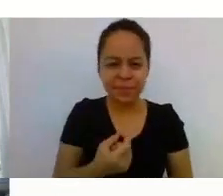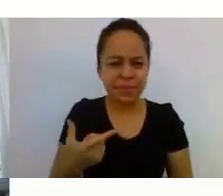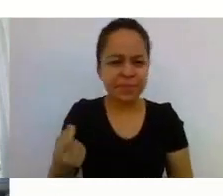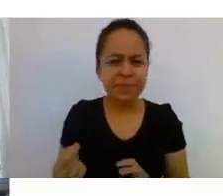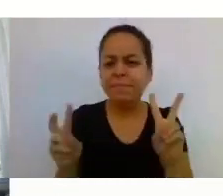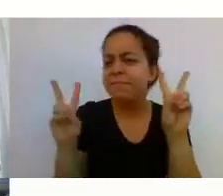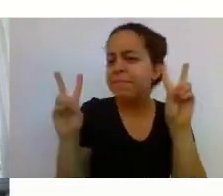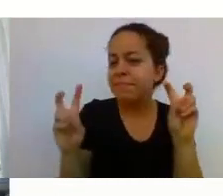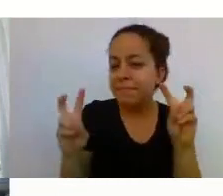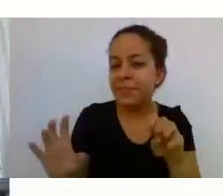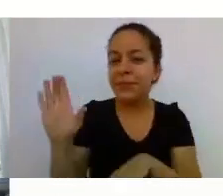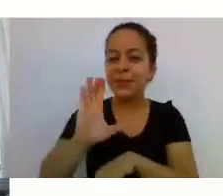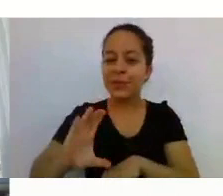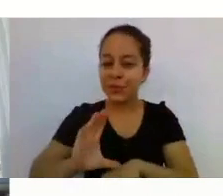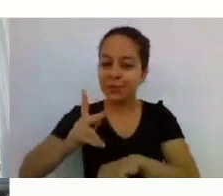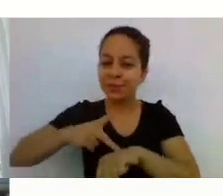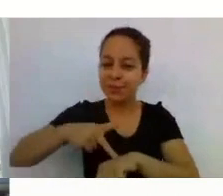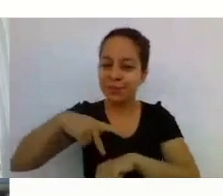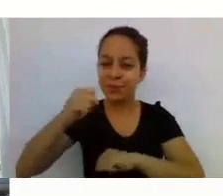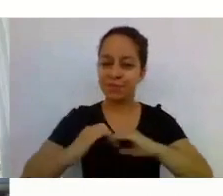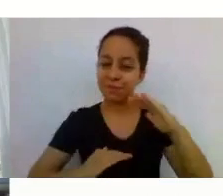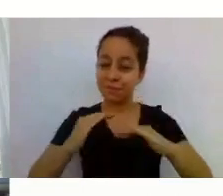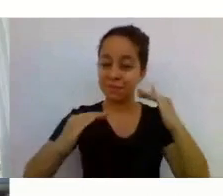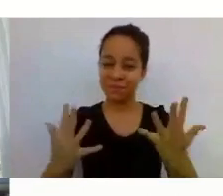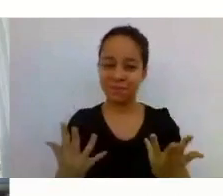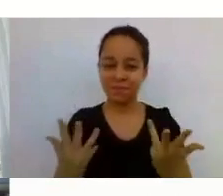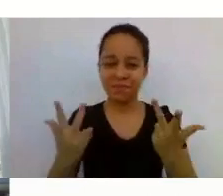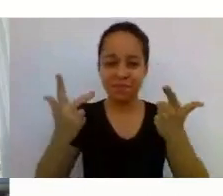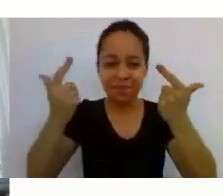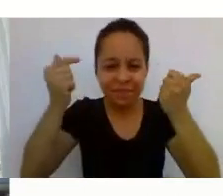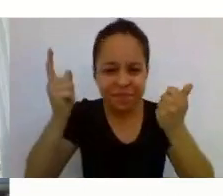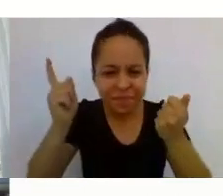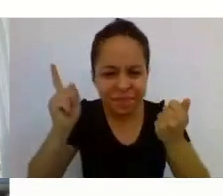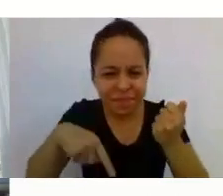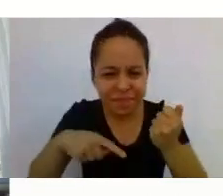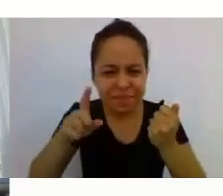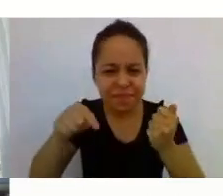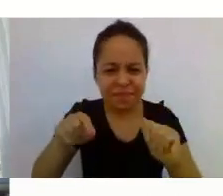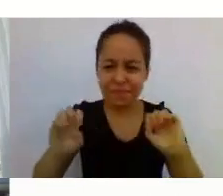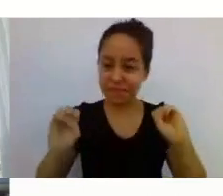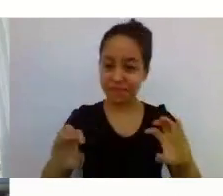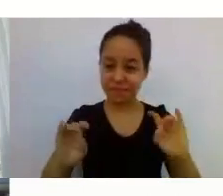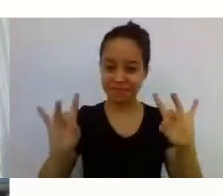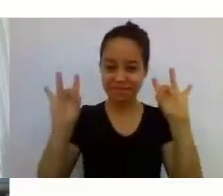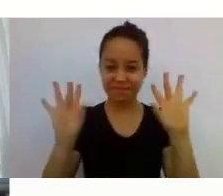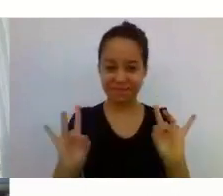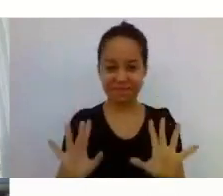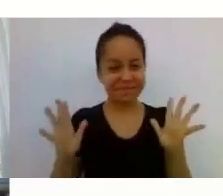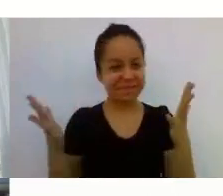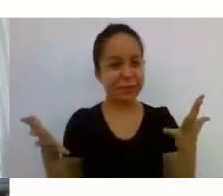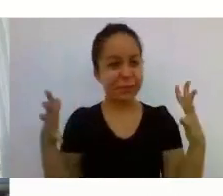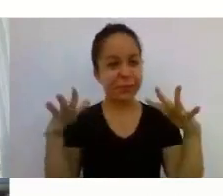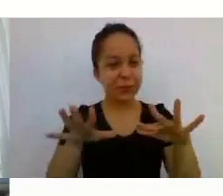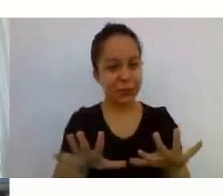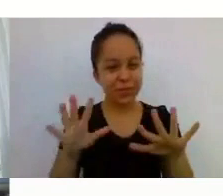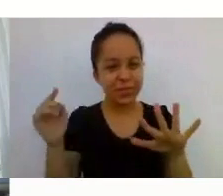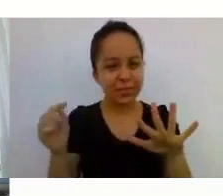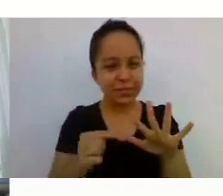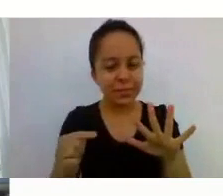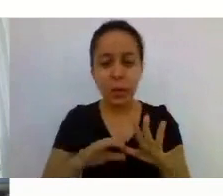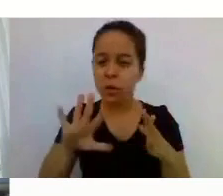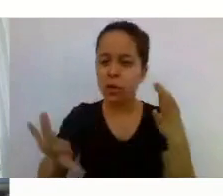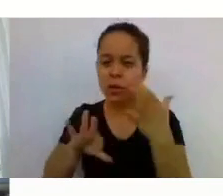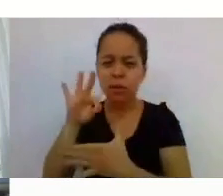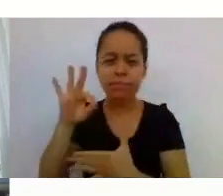curso de pós-graduação Aperfeiçoamento em Educação Especial e Inclusiva. O sorteio